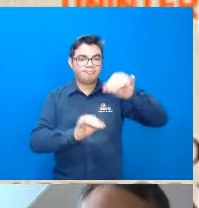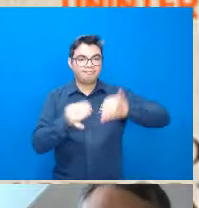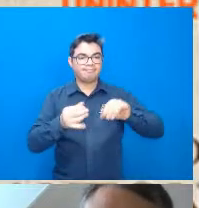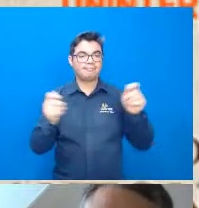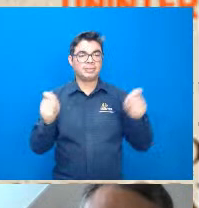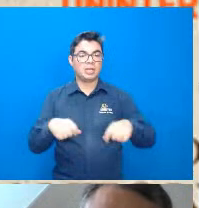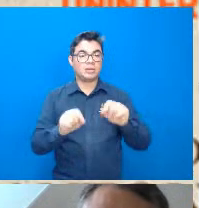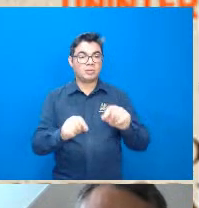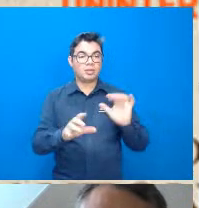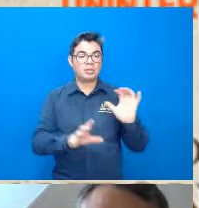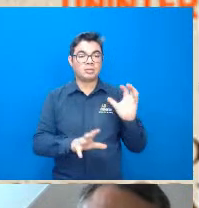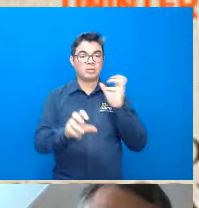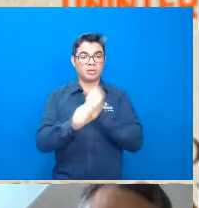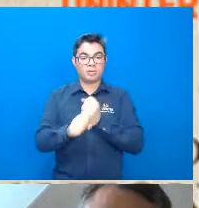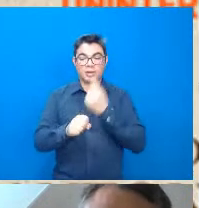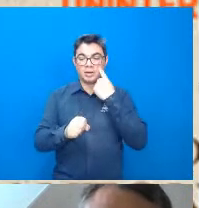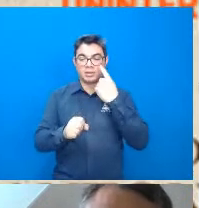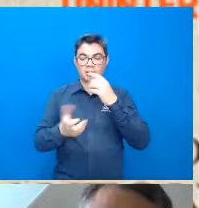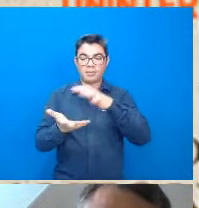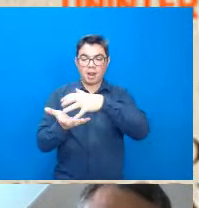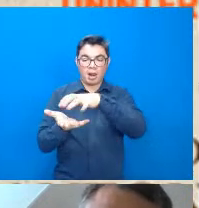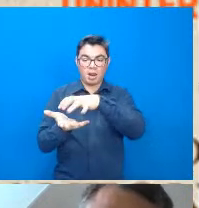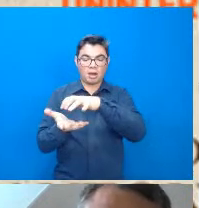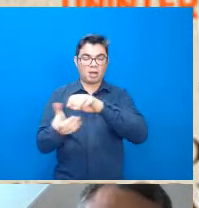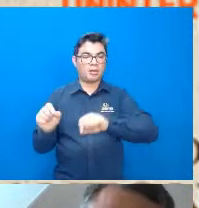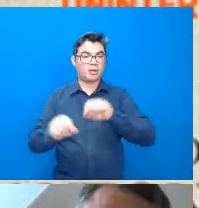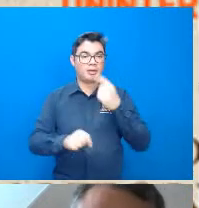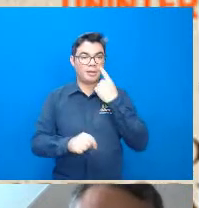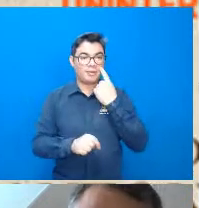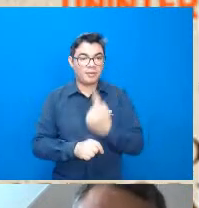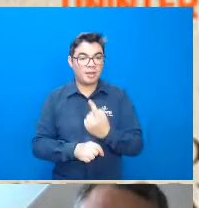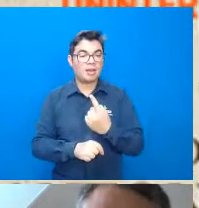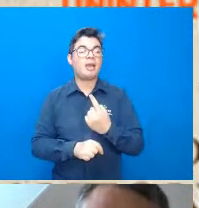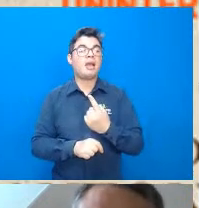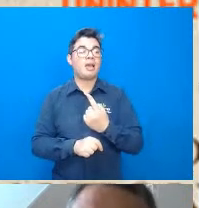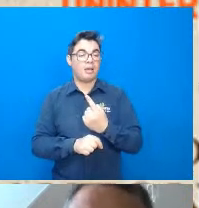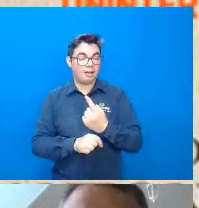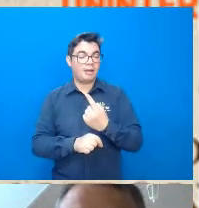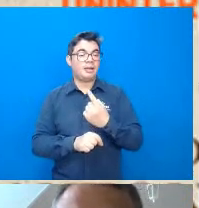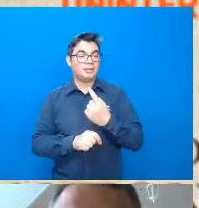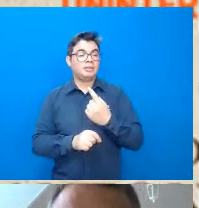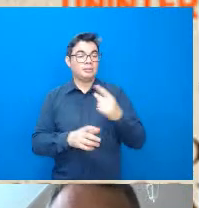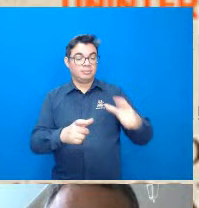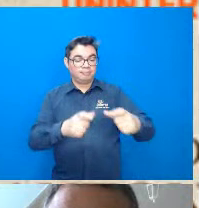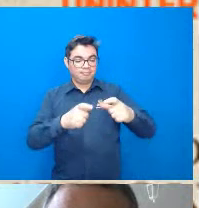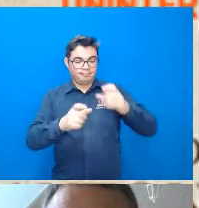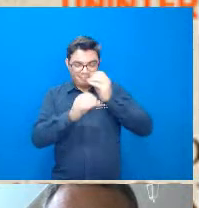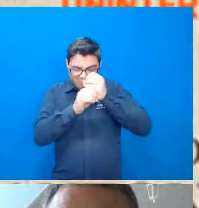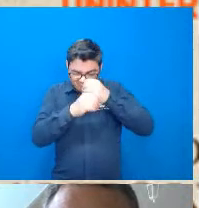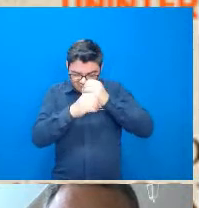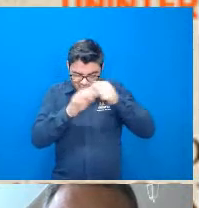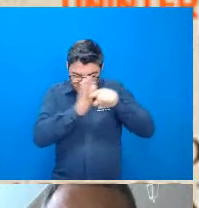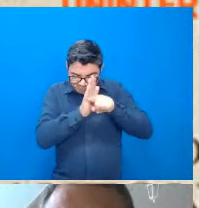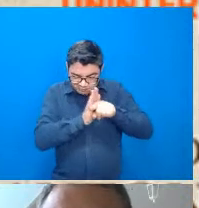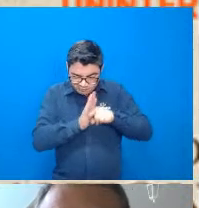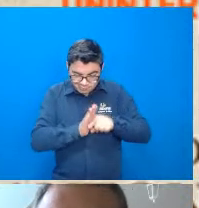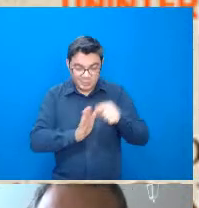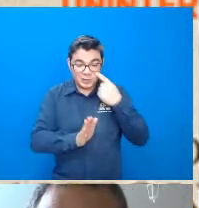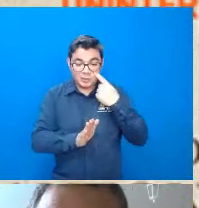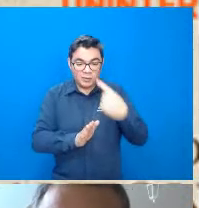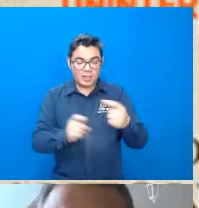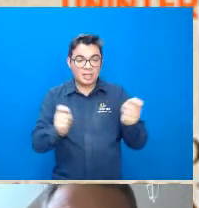leva no acelerador de partículas é feita a contagem desse berilo depois na amostra e você consegue estabelecer